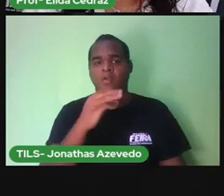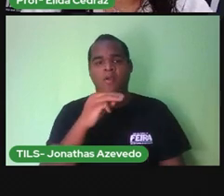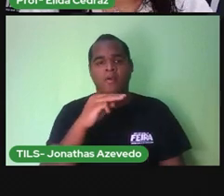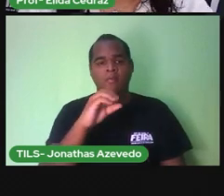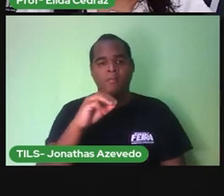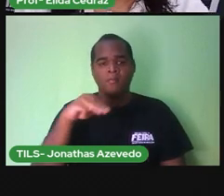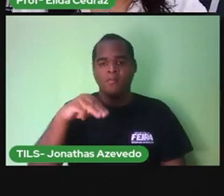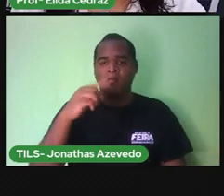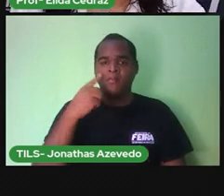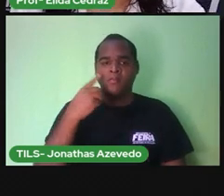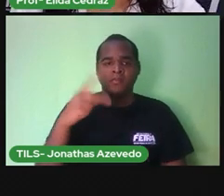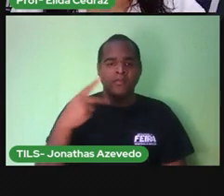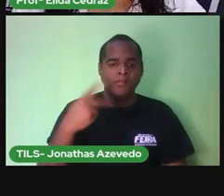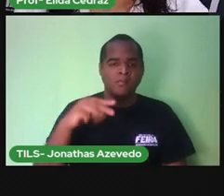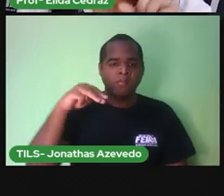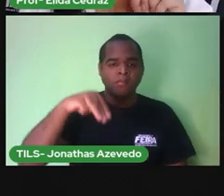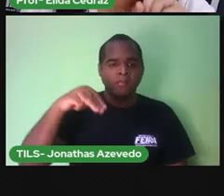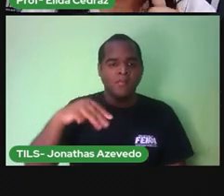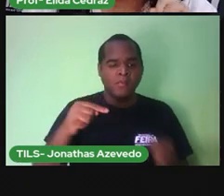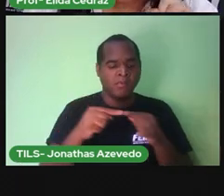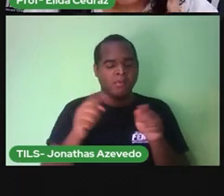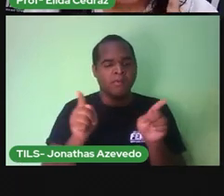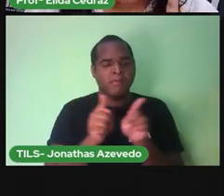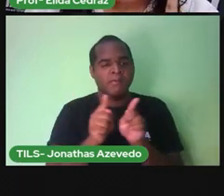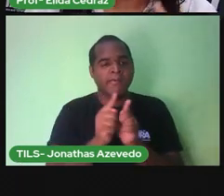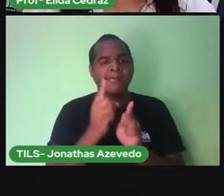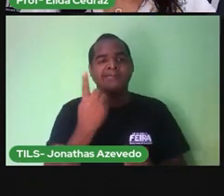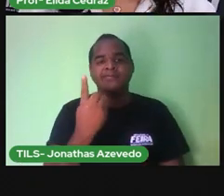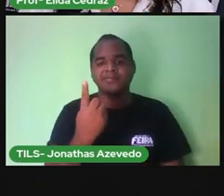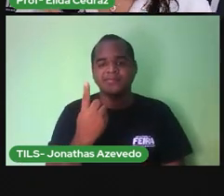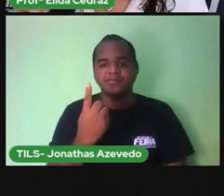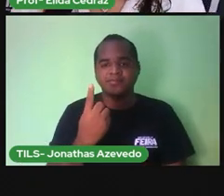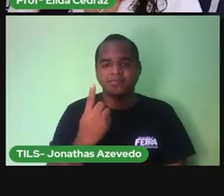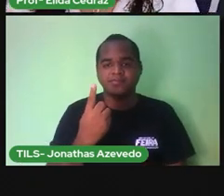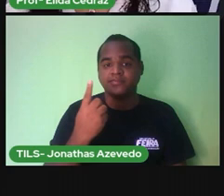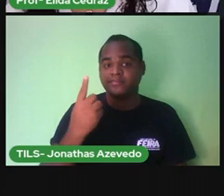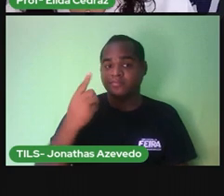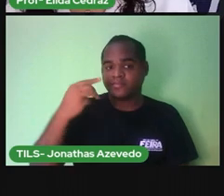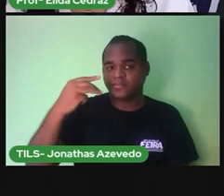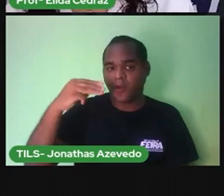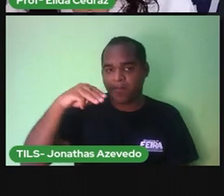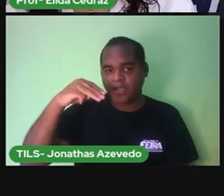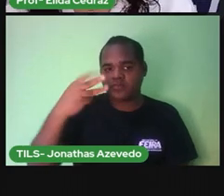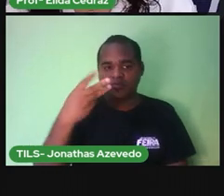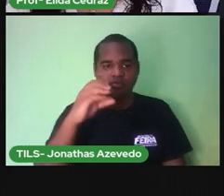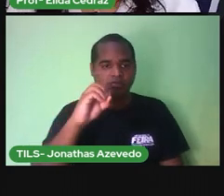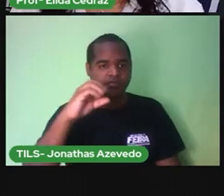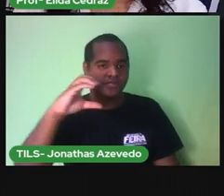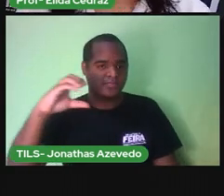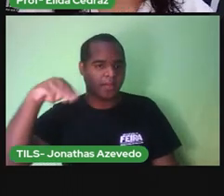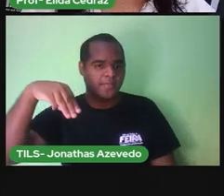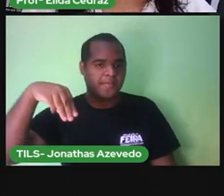Do metro Então Ela tem Um metro E 30 centímetros